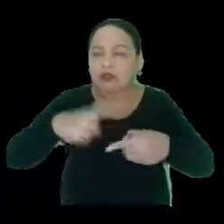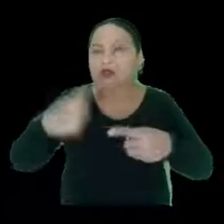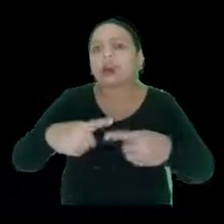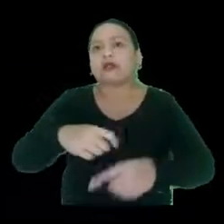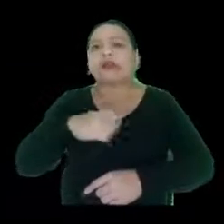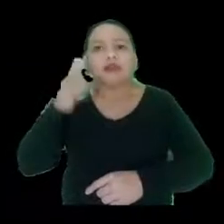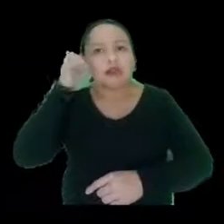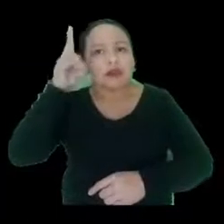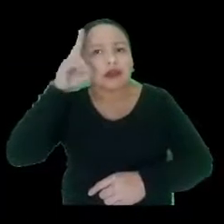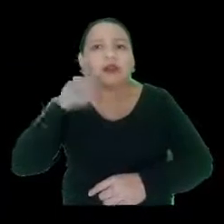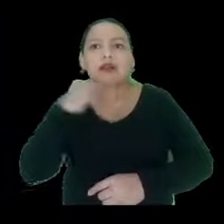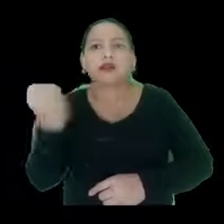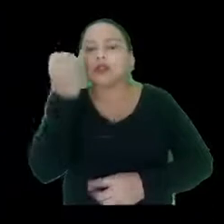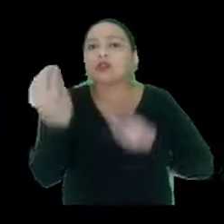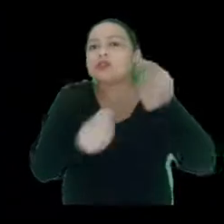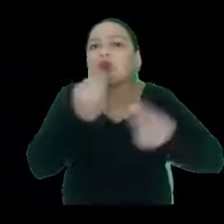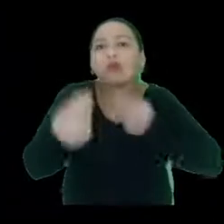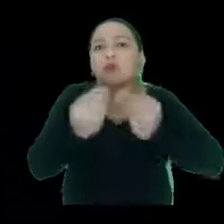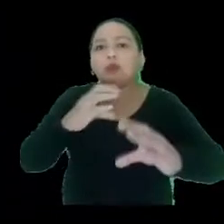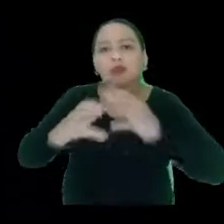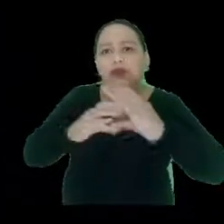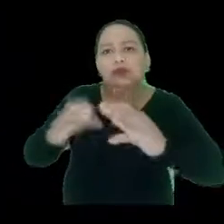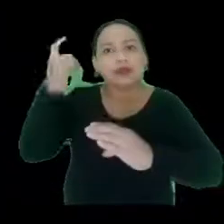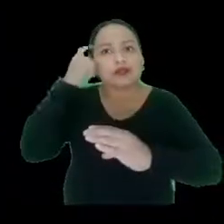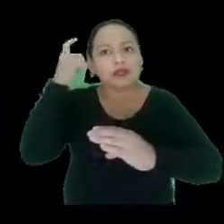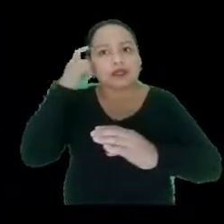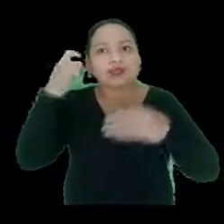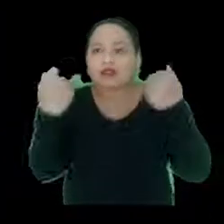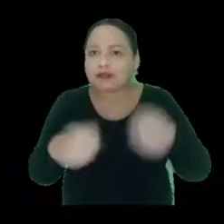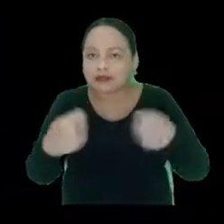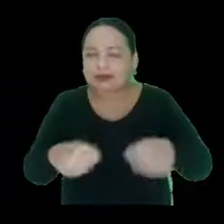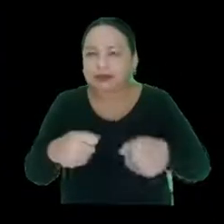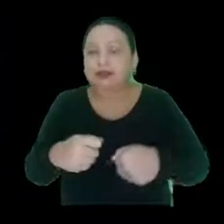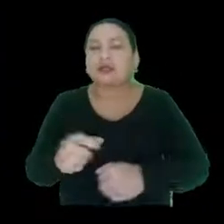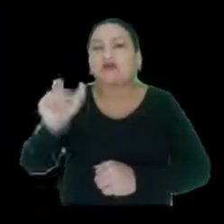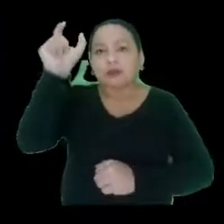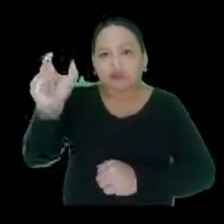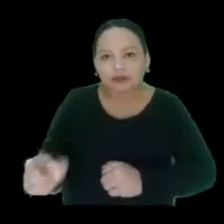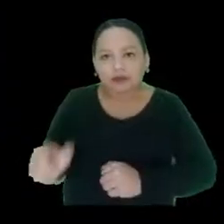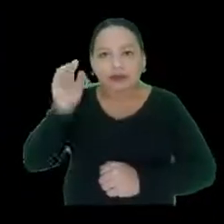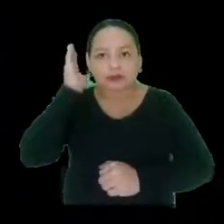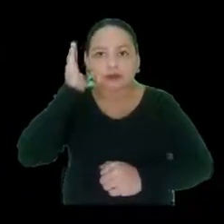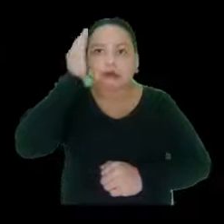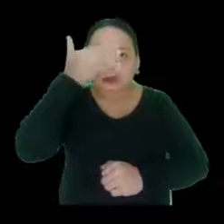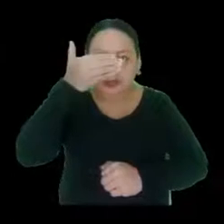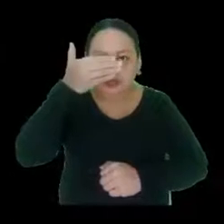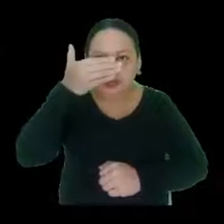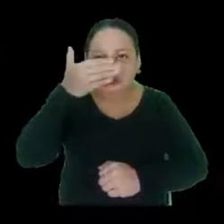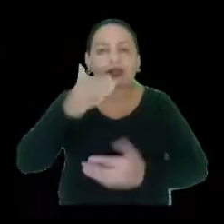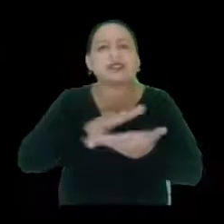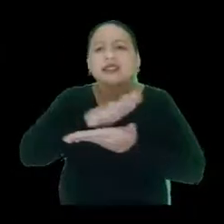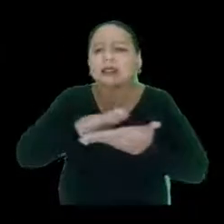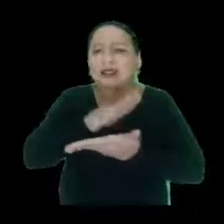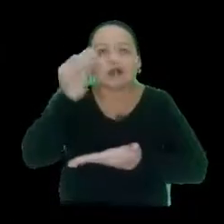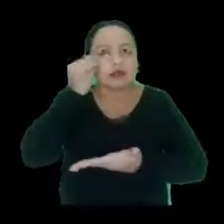importante a gente lembrar isso para pensar nas formas de comunicação, tá? Então, a gente tem a pessoa com surdo-cegueira sem